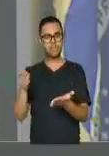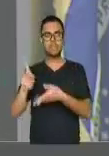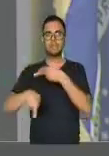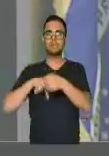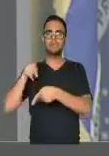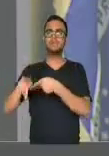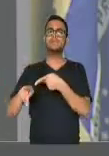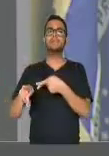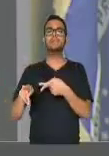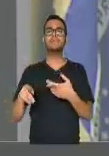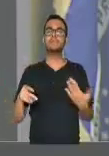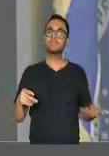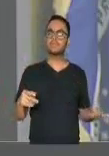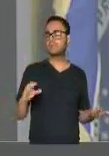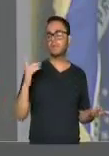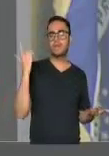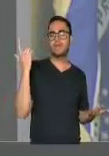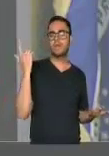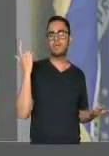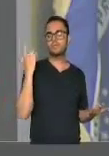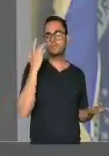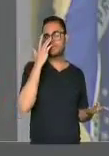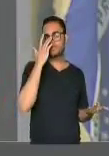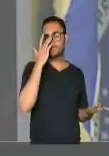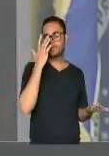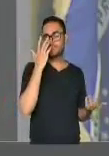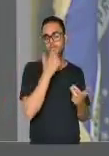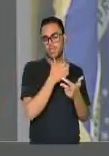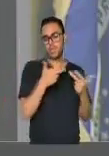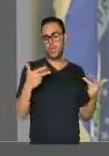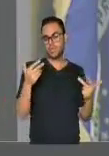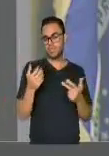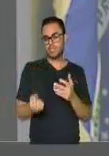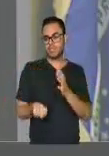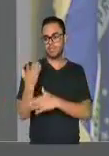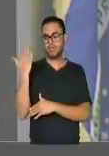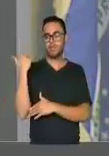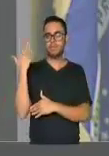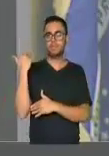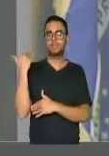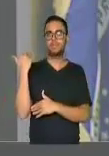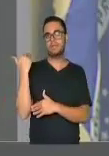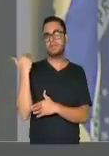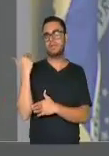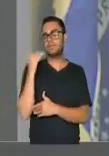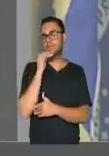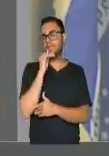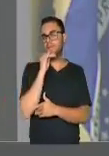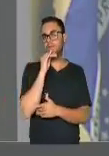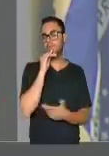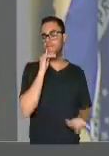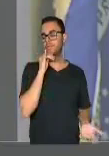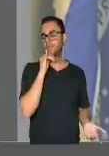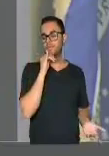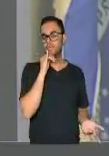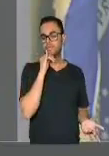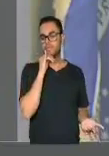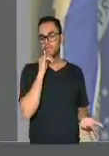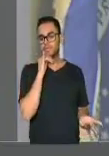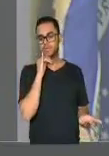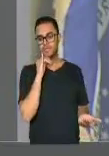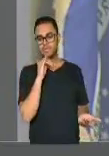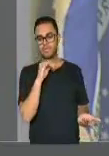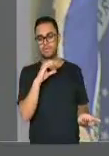E é lógico que o que foi criado no passado, como uma